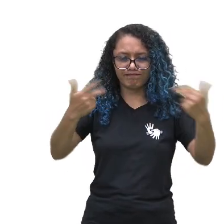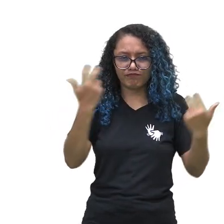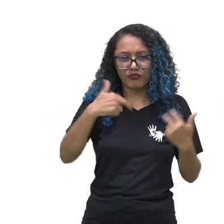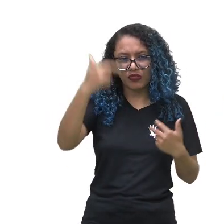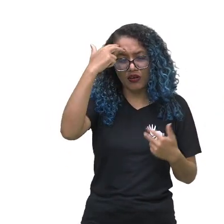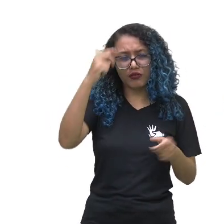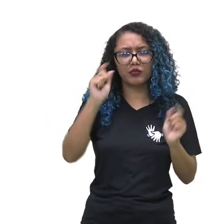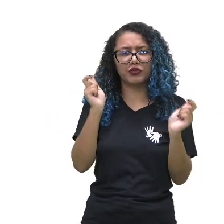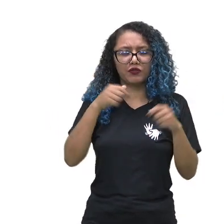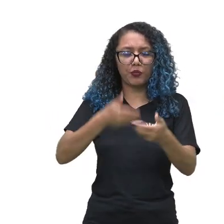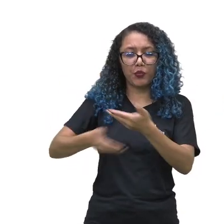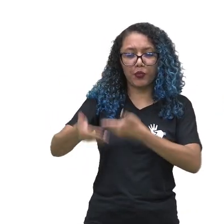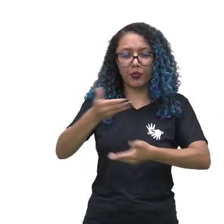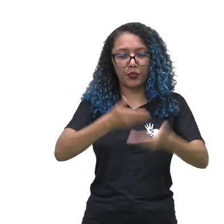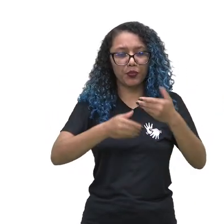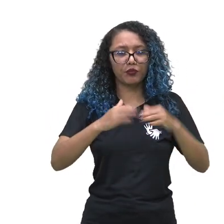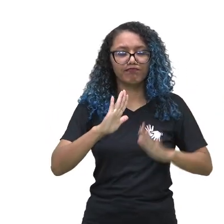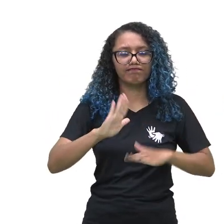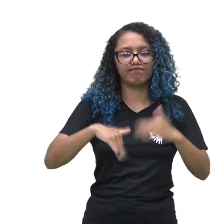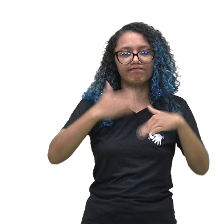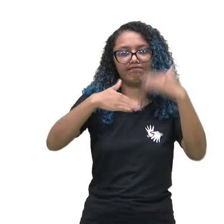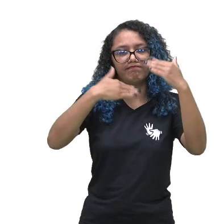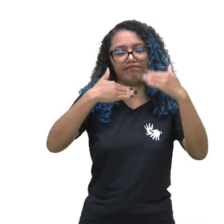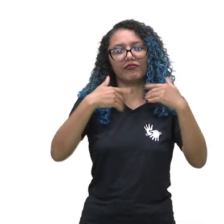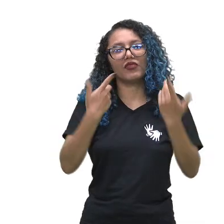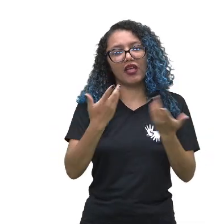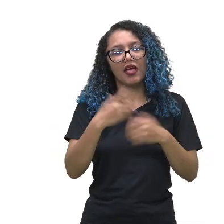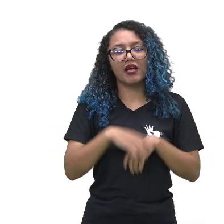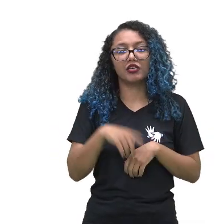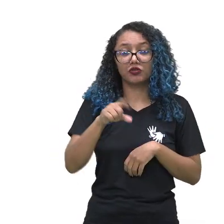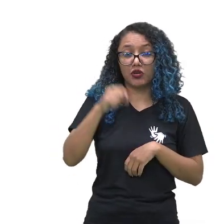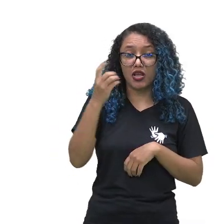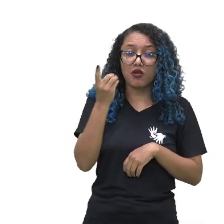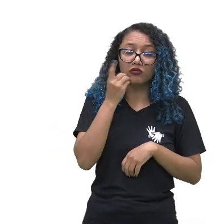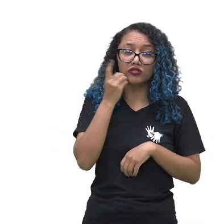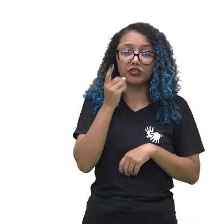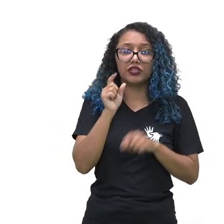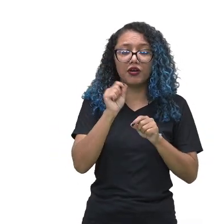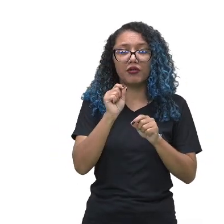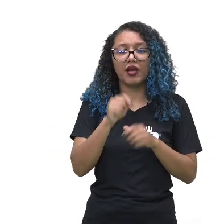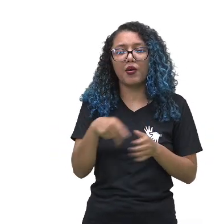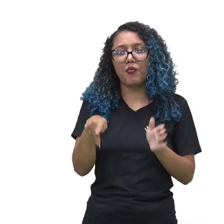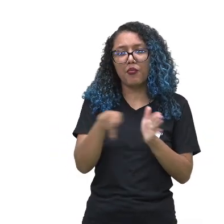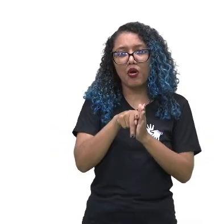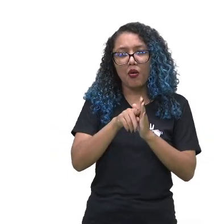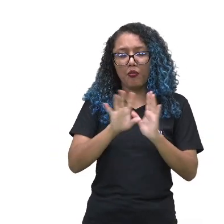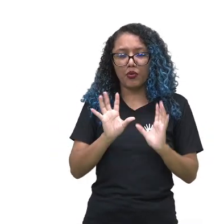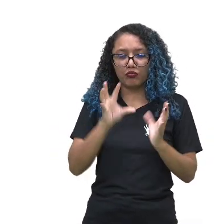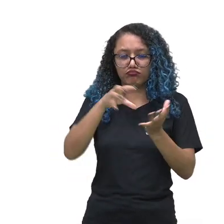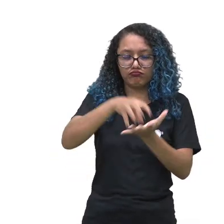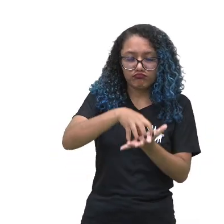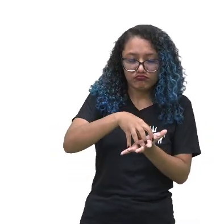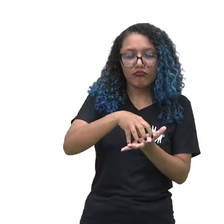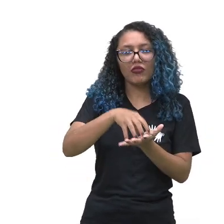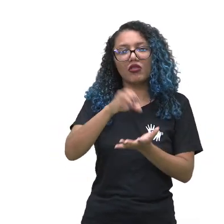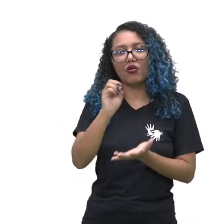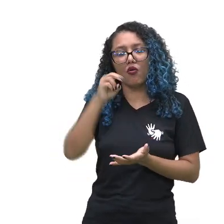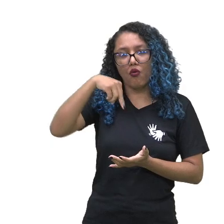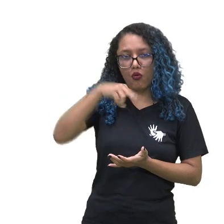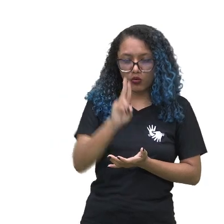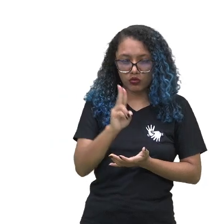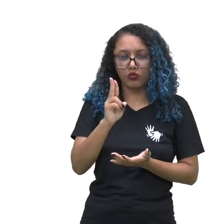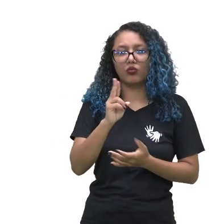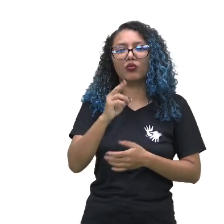Diálogo e o Desenvolvimento, data que foi instituída pela Assembleia Geral das Nações Unidas